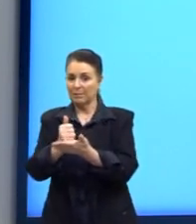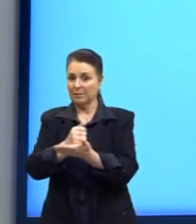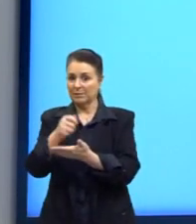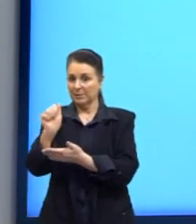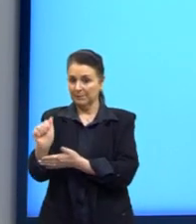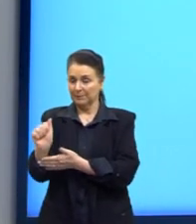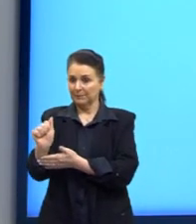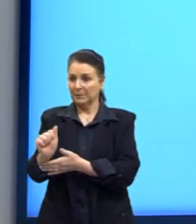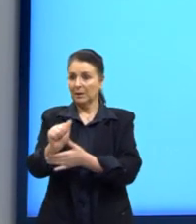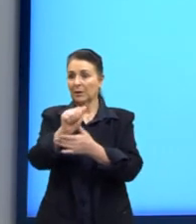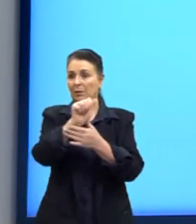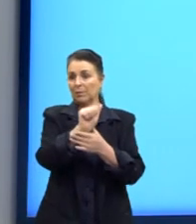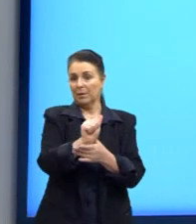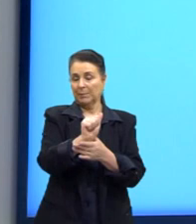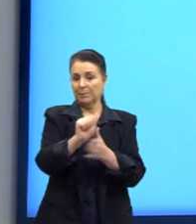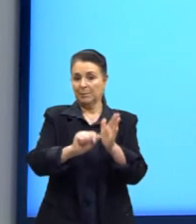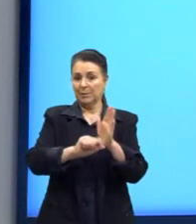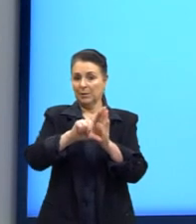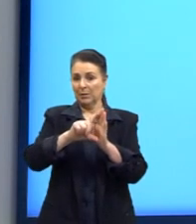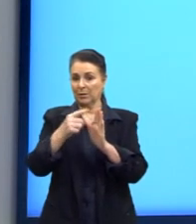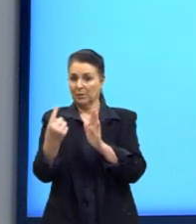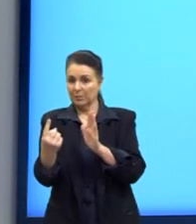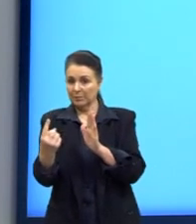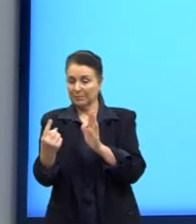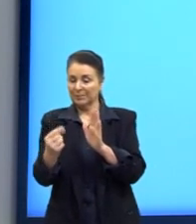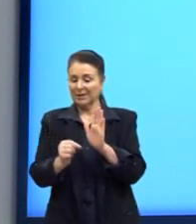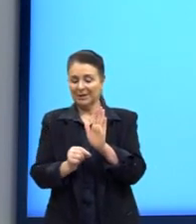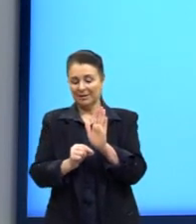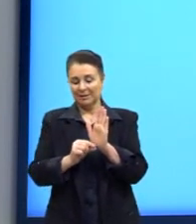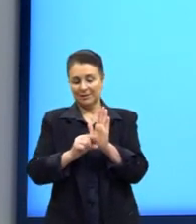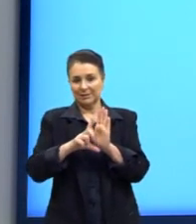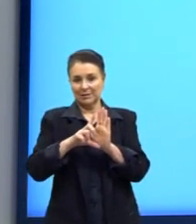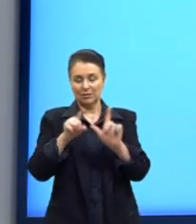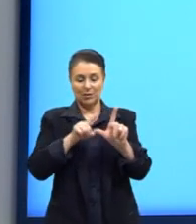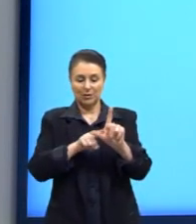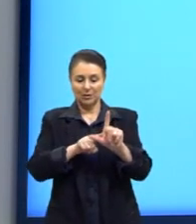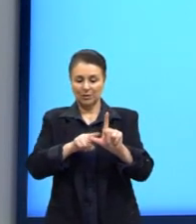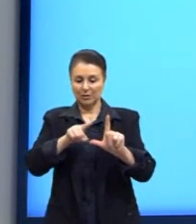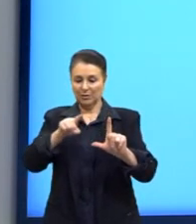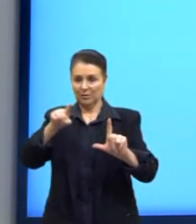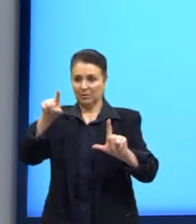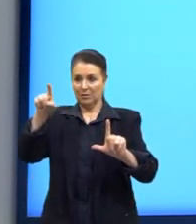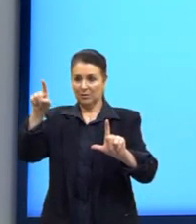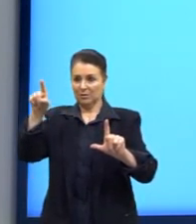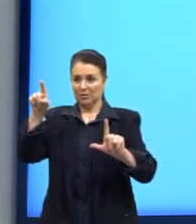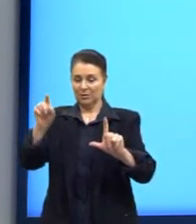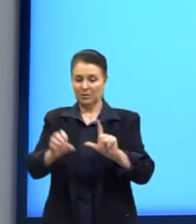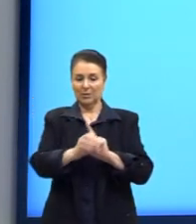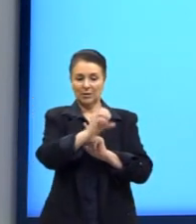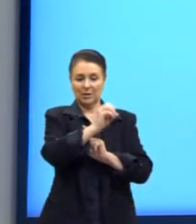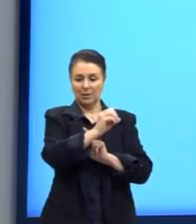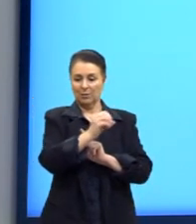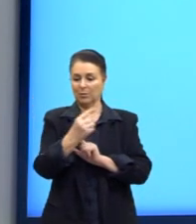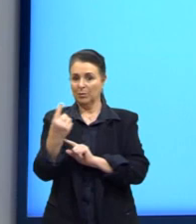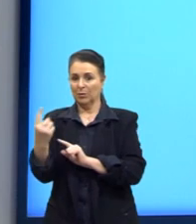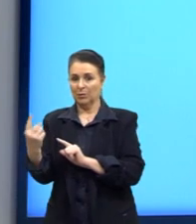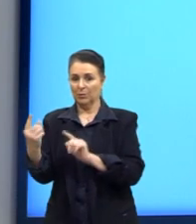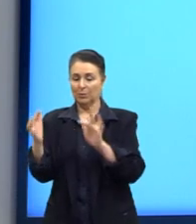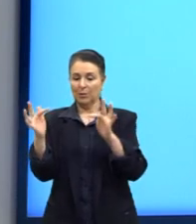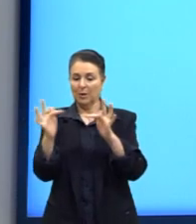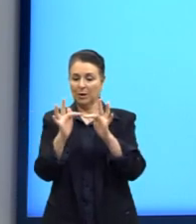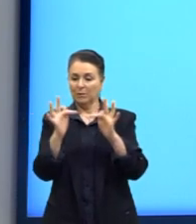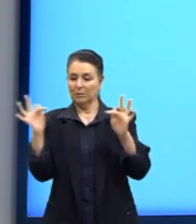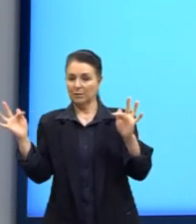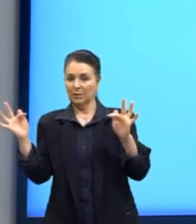a nossa função é crescente. Se o gráfico estiver entre 0 e 1, a nossa função será